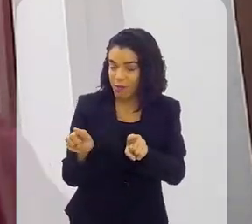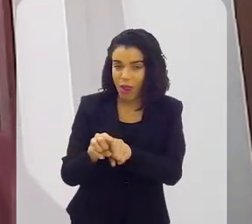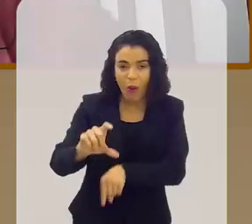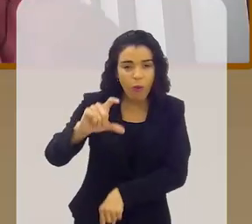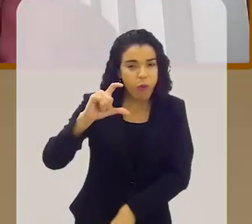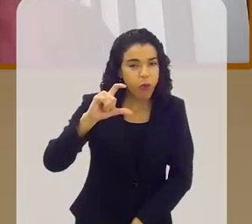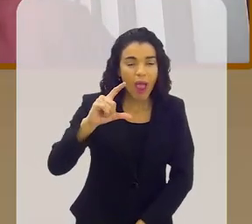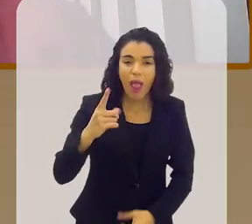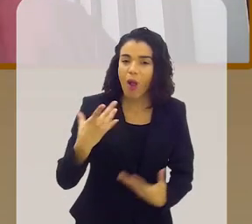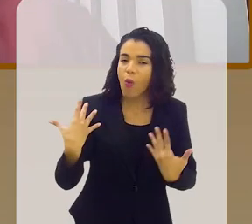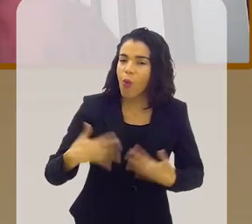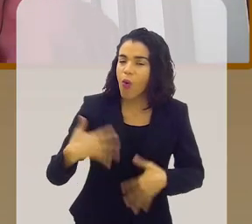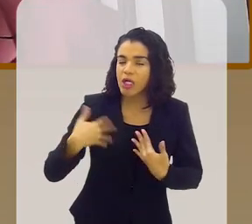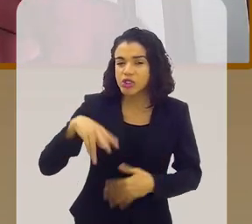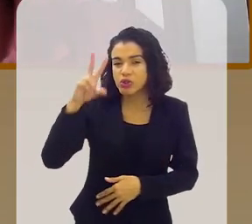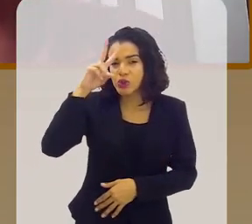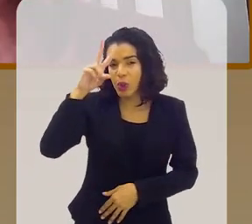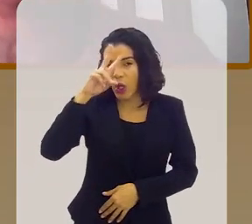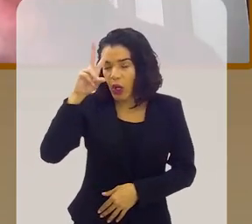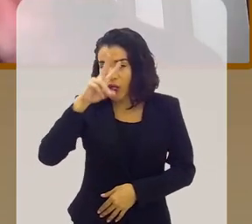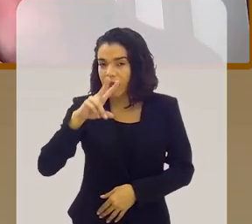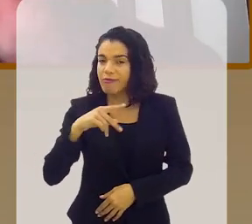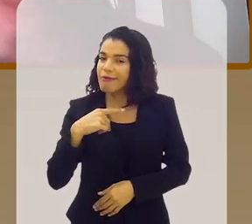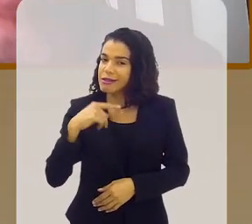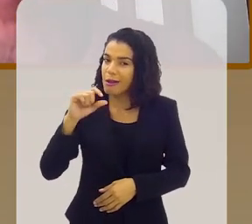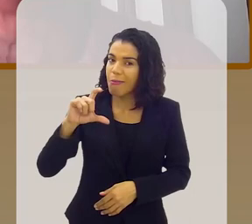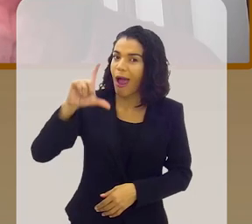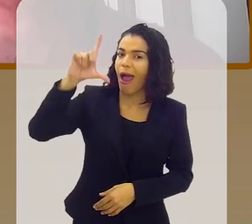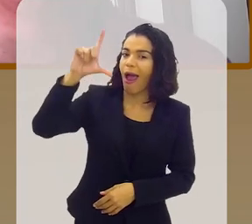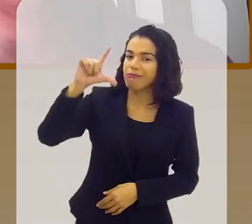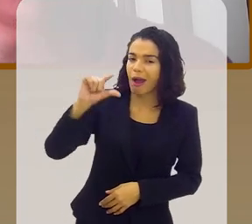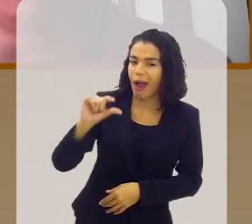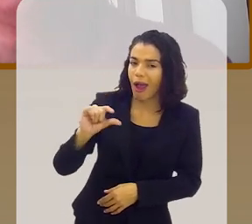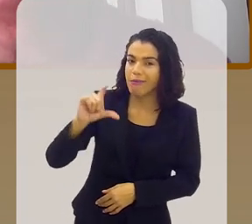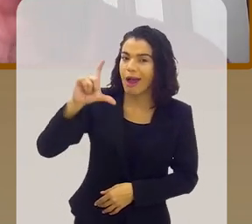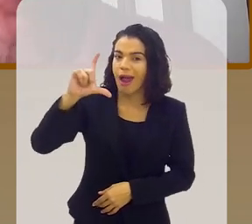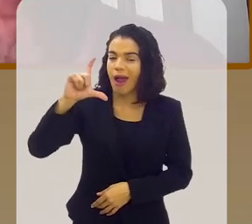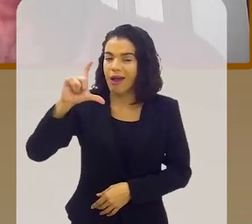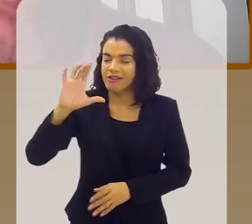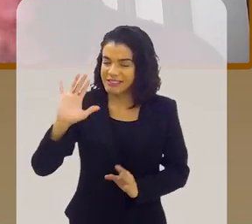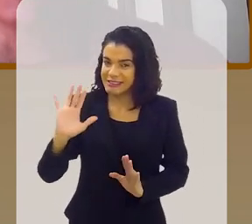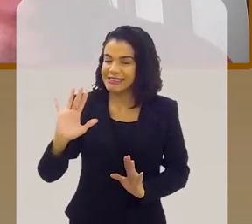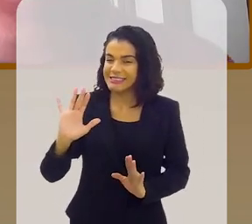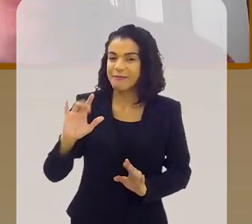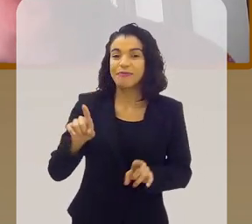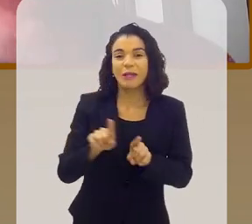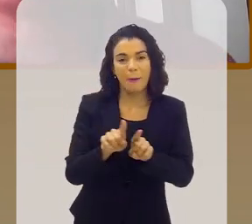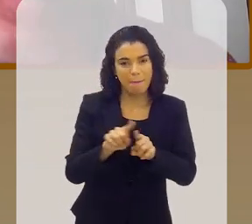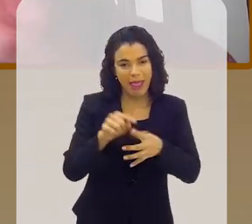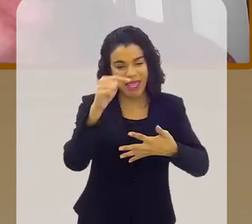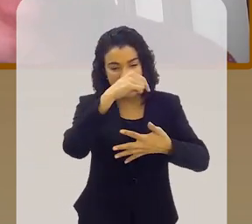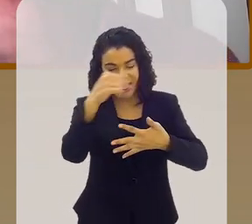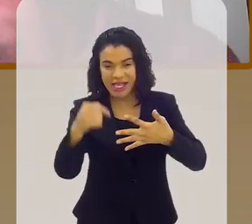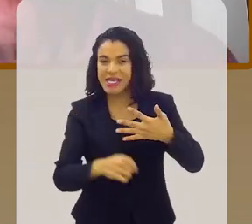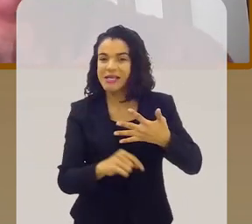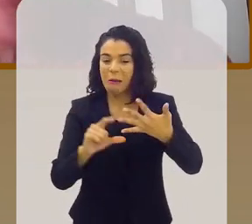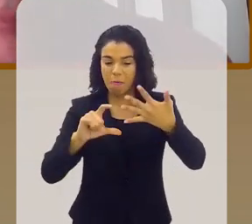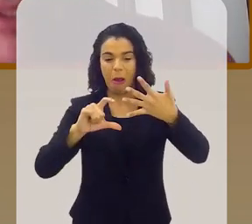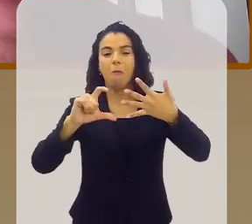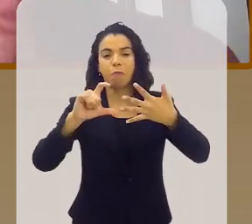É muita coisa, muita história. O do Arlindo vai ser um pouquinho maior, um pouquinho menor, mas é nessa onda e os outros também.